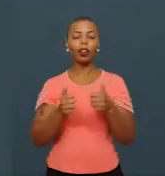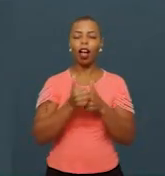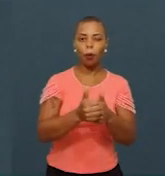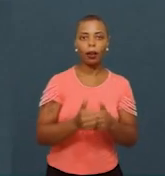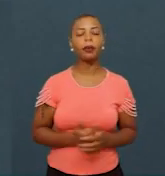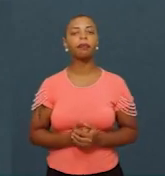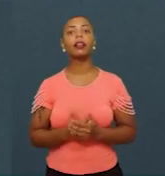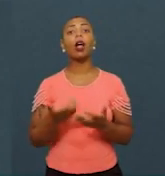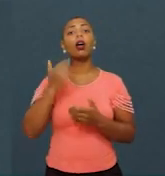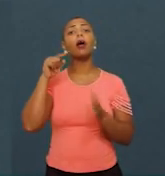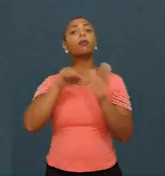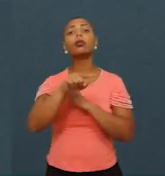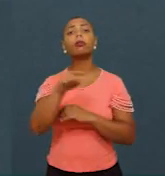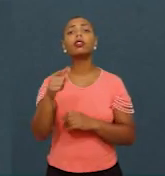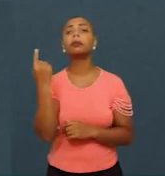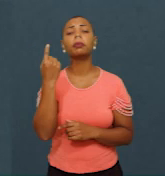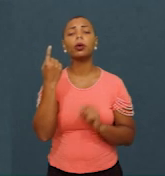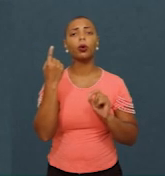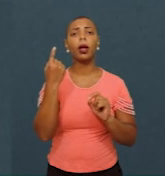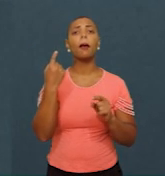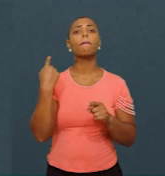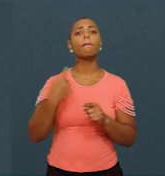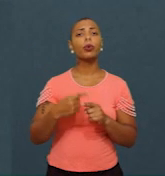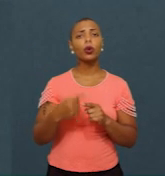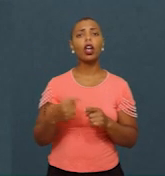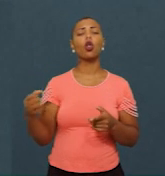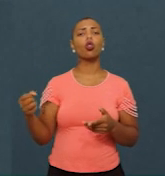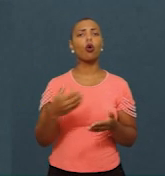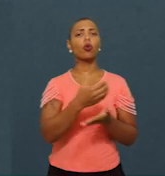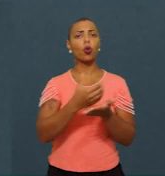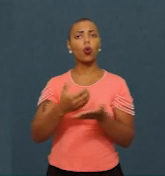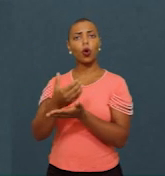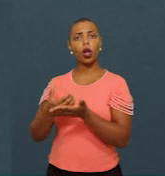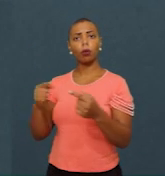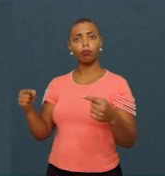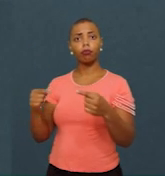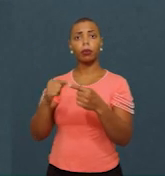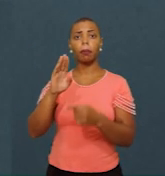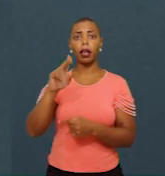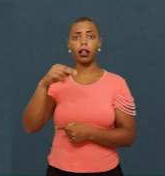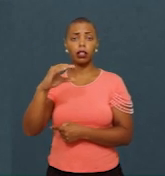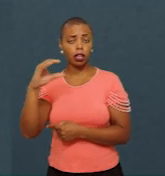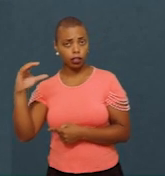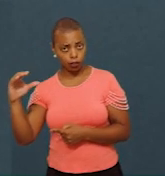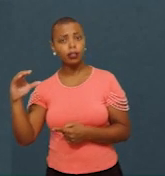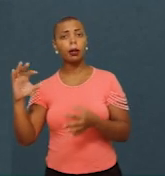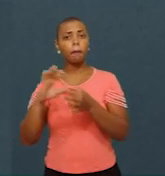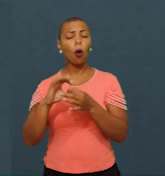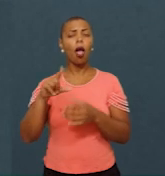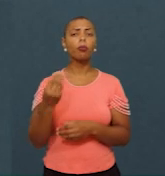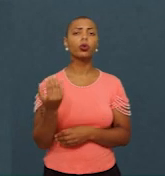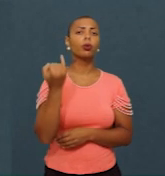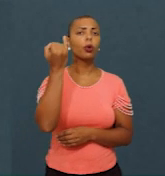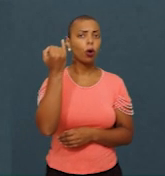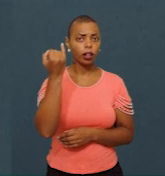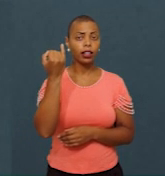Queria saber de vocês, em primeiro lugar, por que os novos currículos alinhados à Base Nacional Comum Curricular são tão importantes,